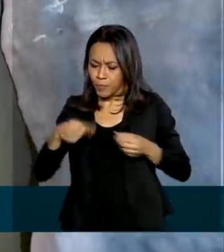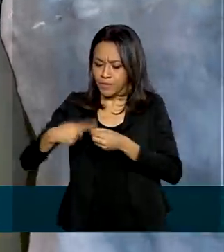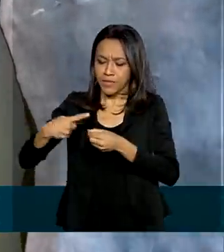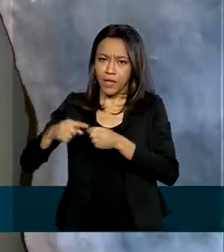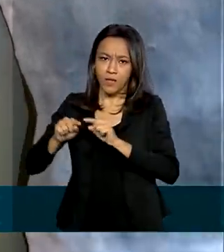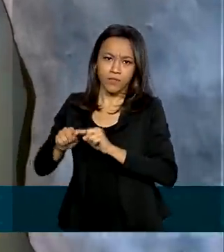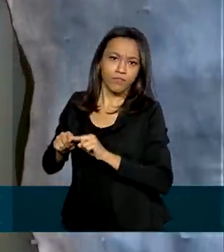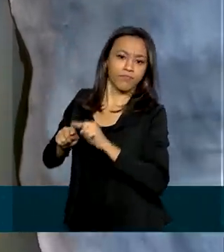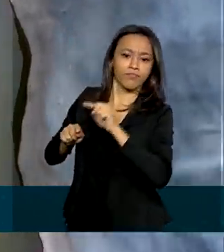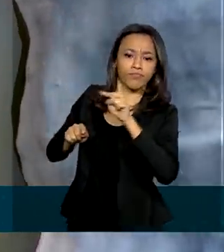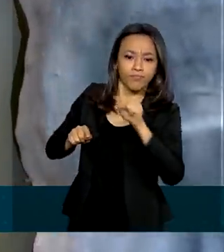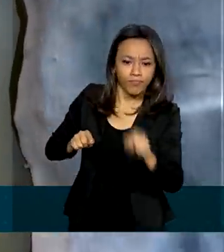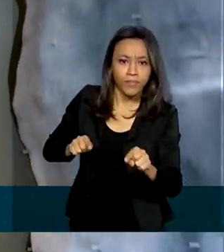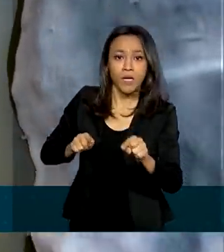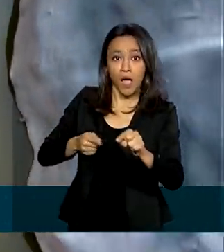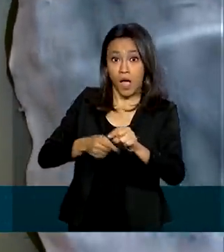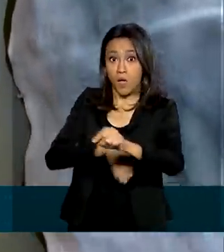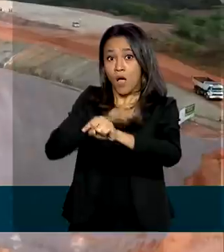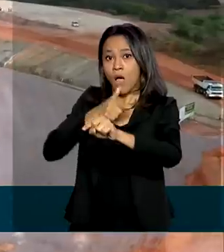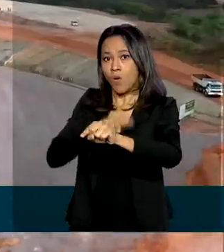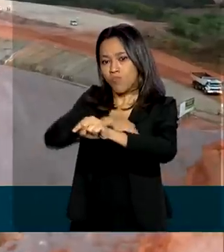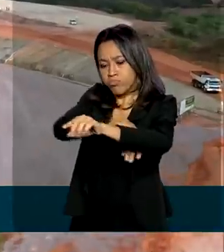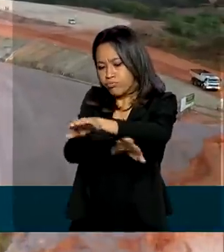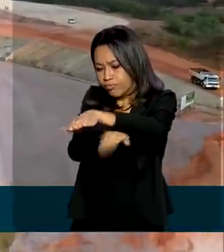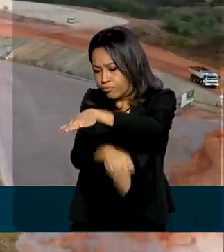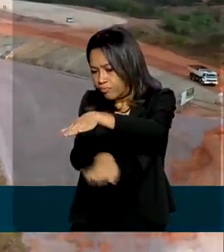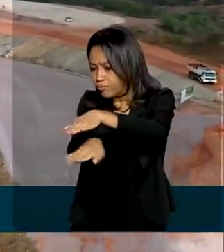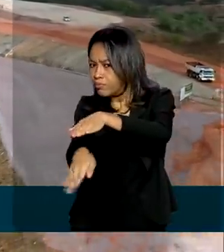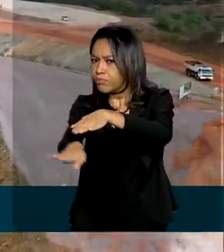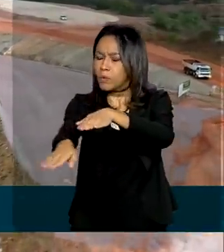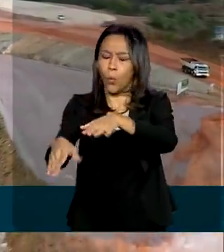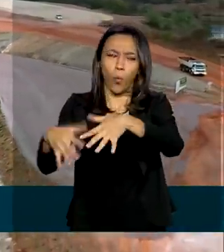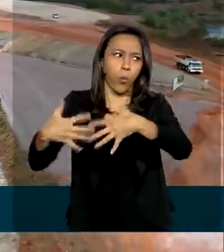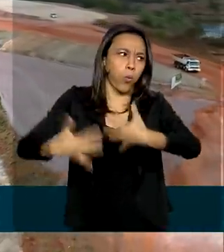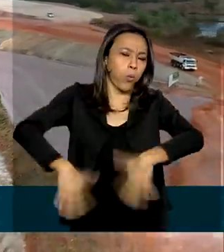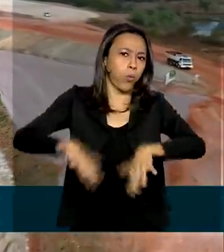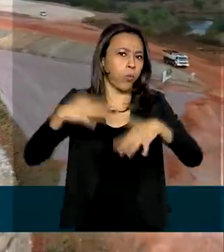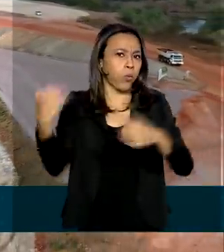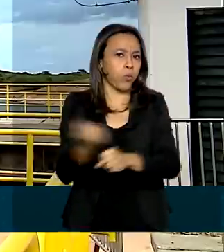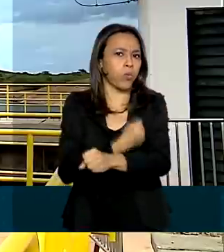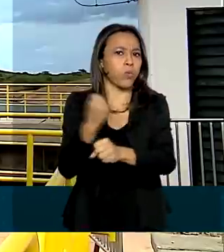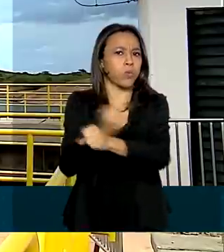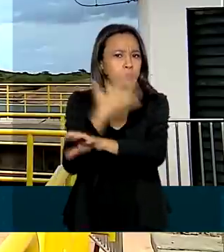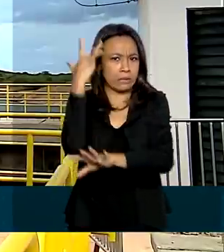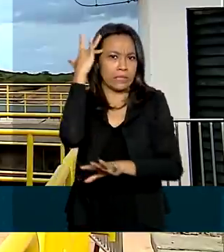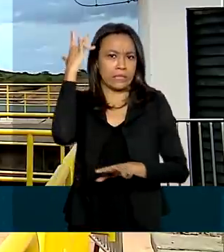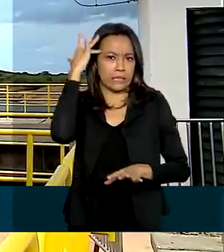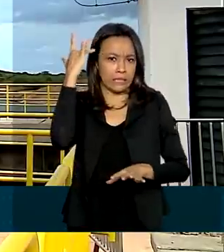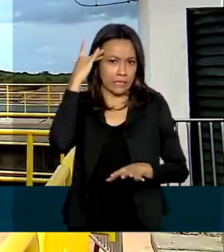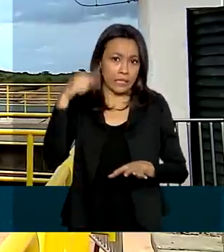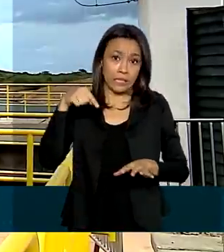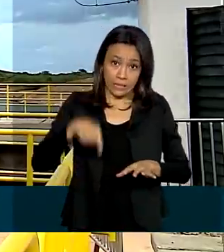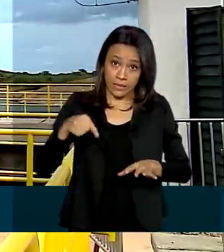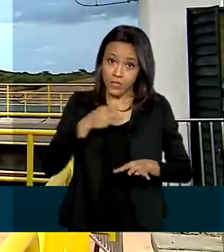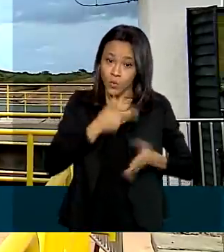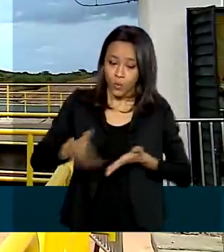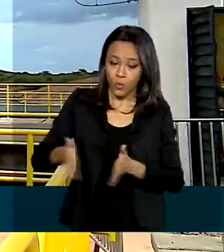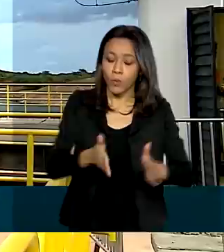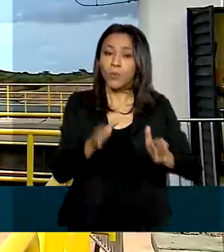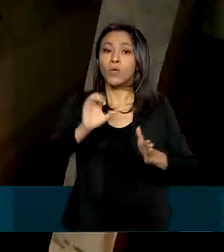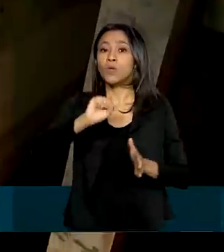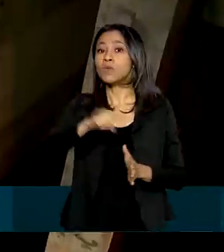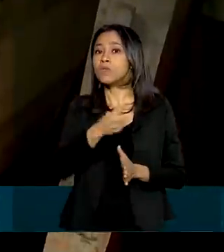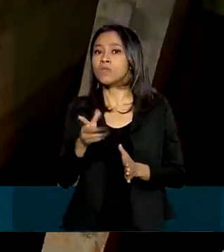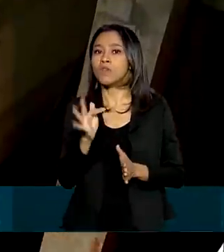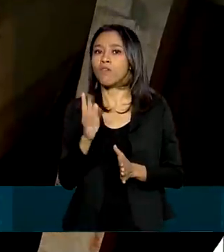frente atravessam um túnel, uma das etapas de engenharia mais complexas de todo o projeto de integração do Rio São Francisco. Vencida essa